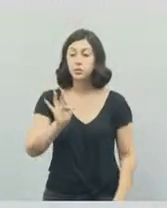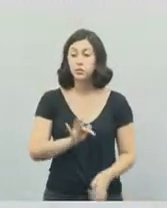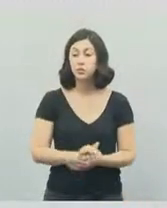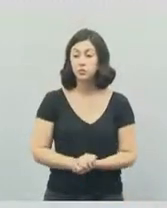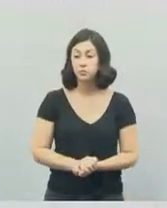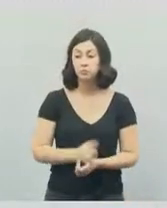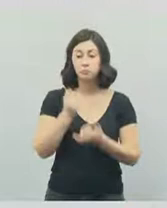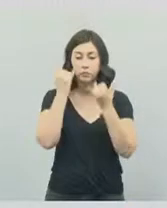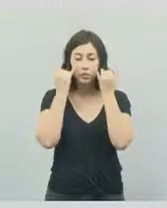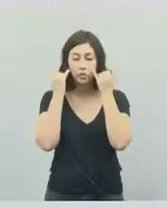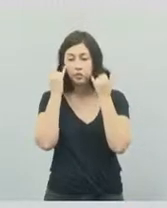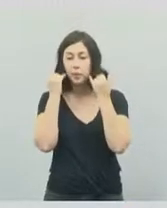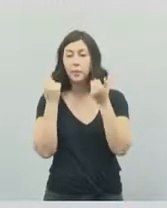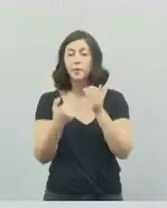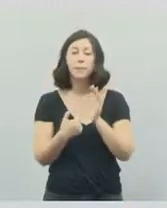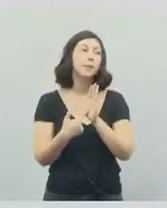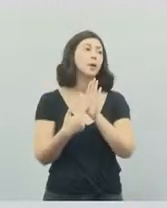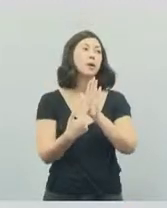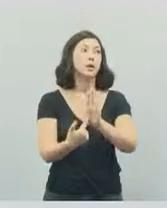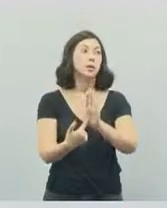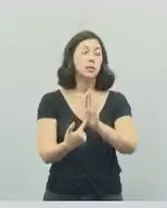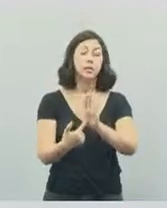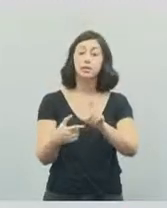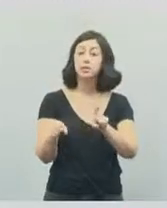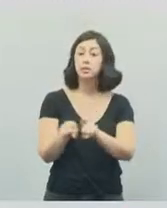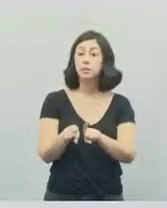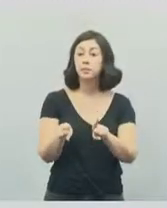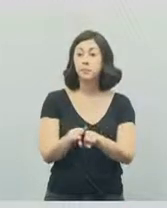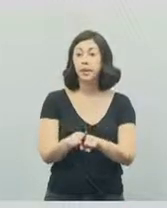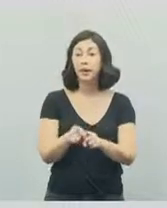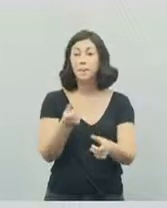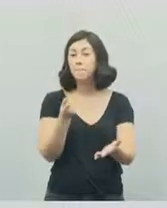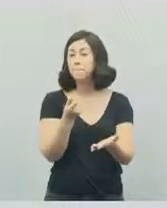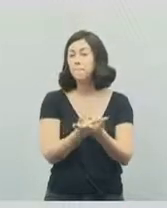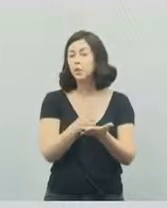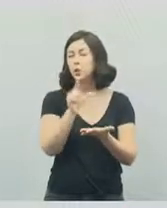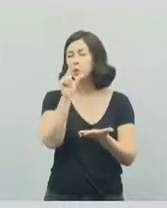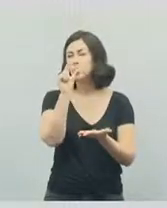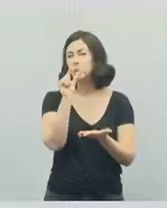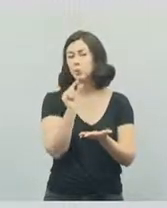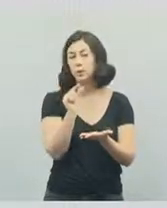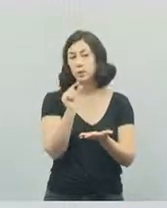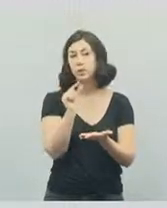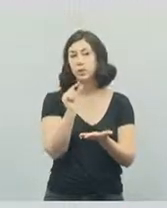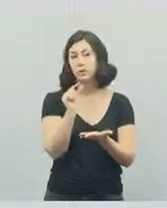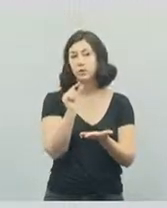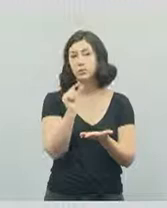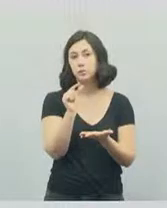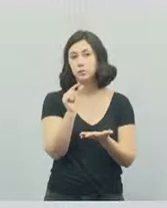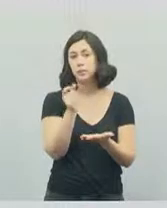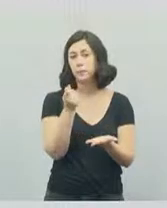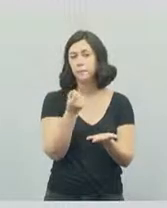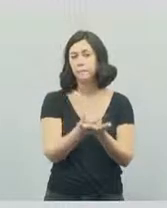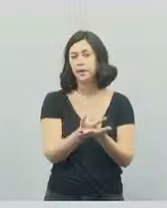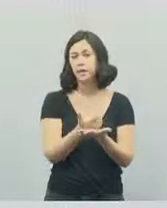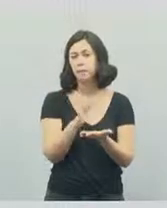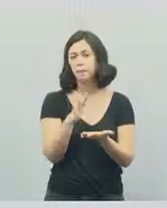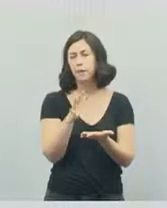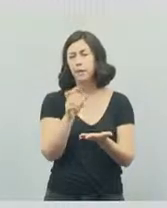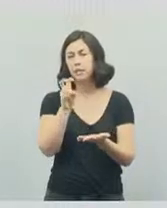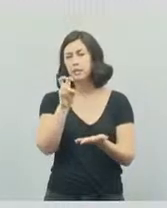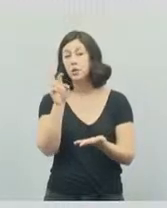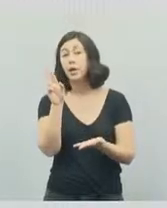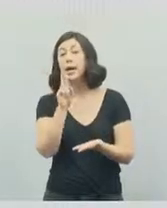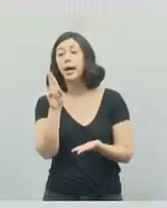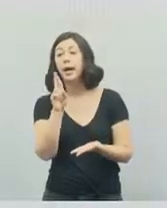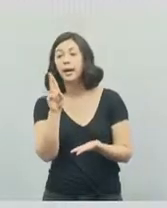de outubro de 2022. Inclusive, gente, a taxa é pequena, a taxa é pequena, a taxa é de R$